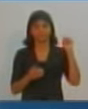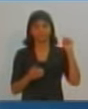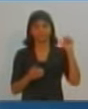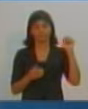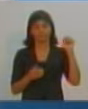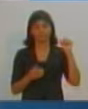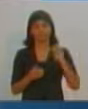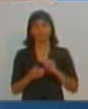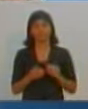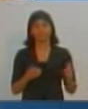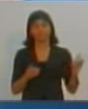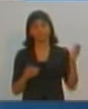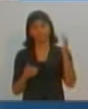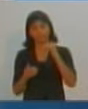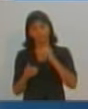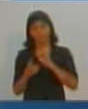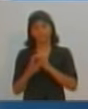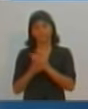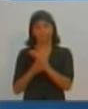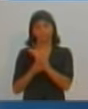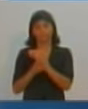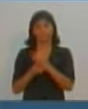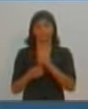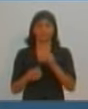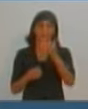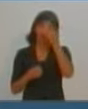para Prudente ou para a população?